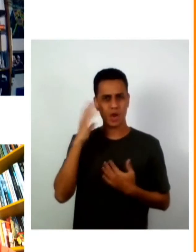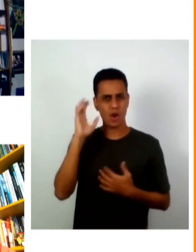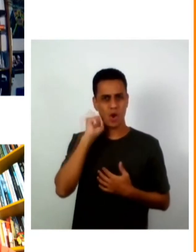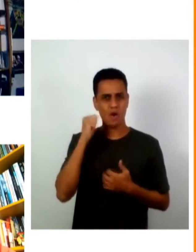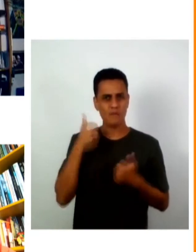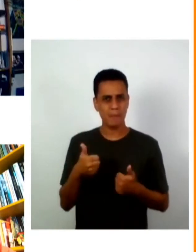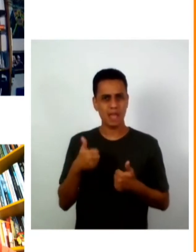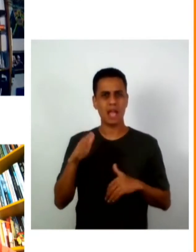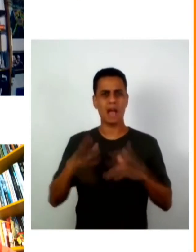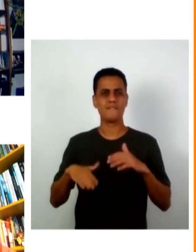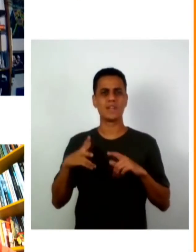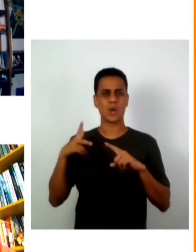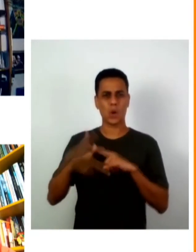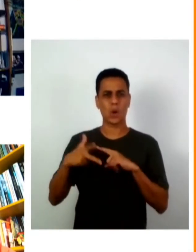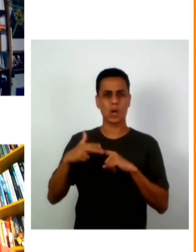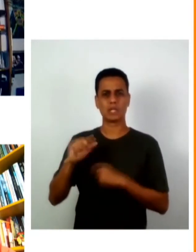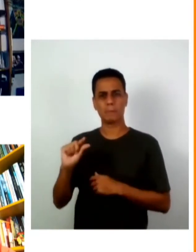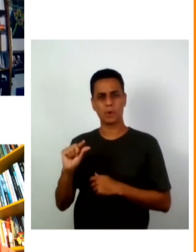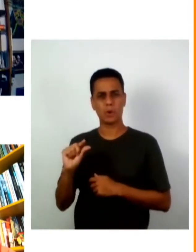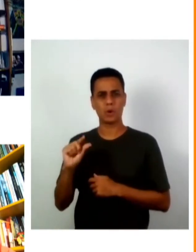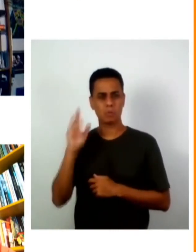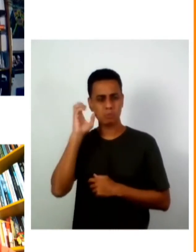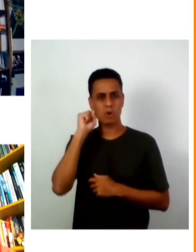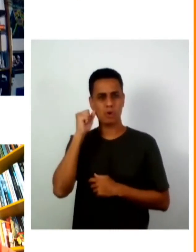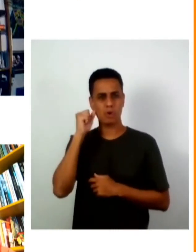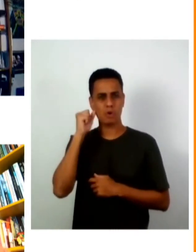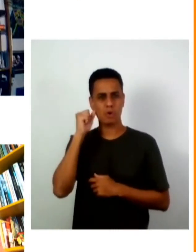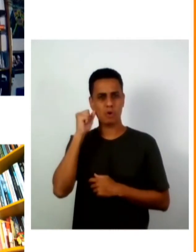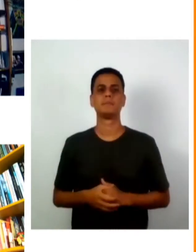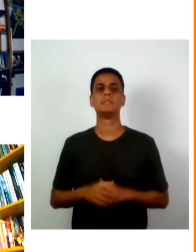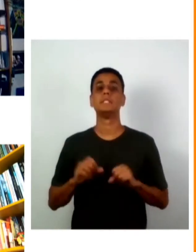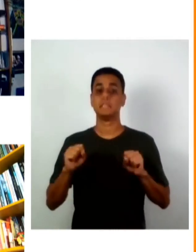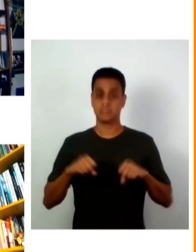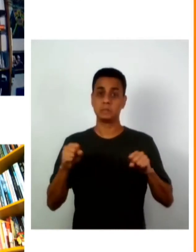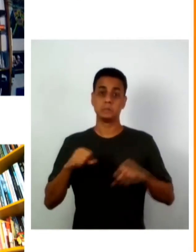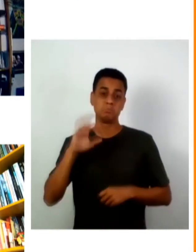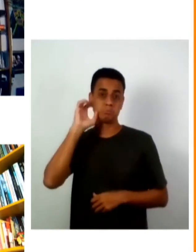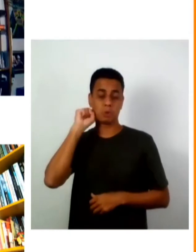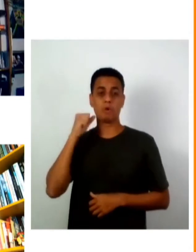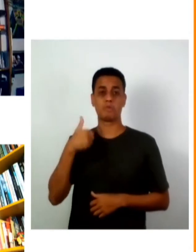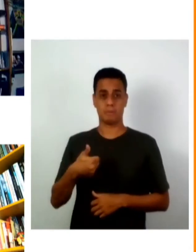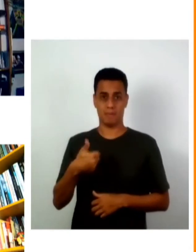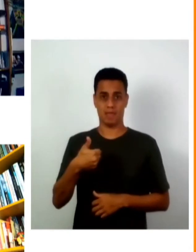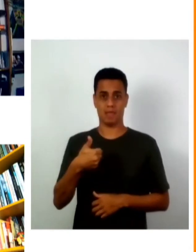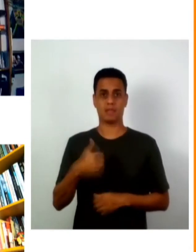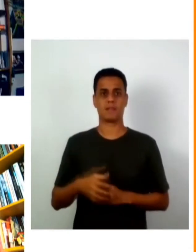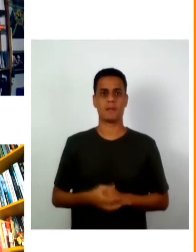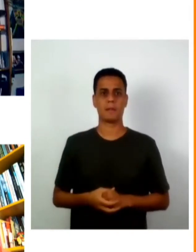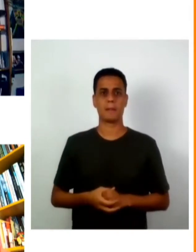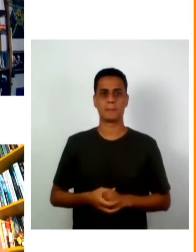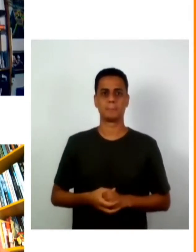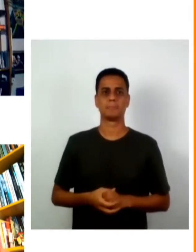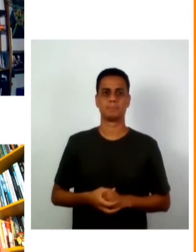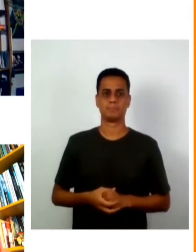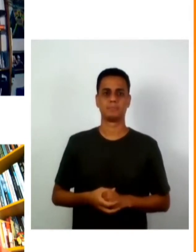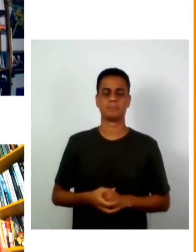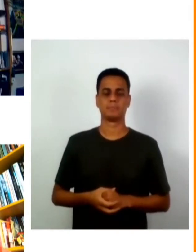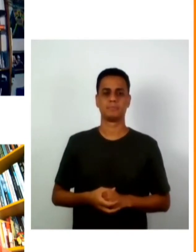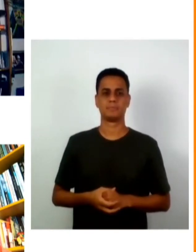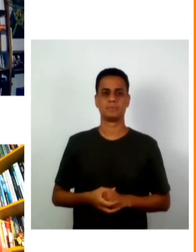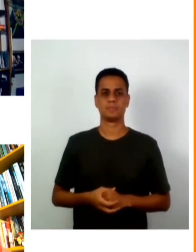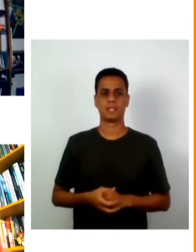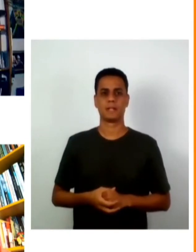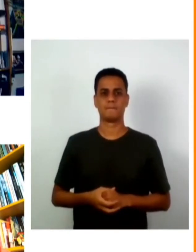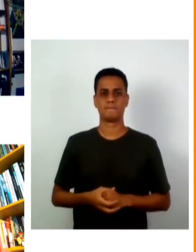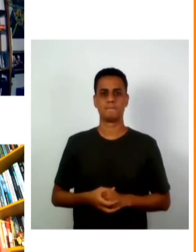conseguindo me ouvir bem? te ouço bem Adriana sim? sim, sim ah que